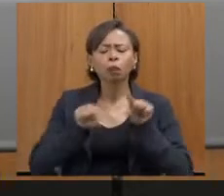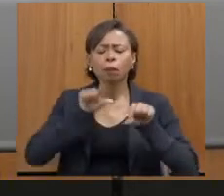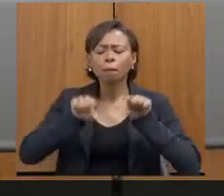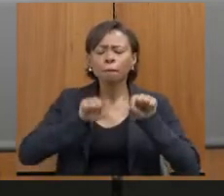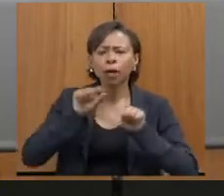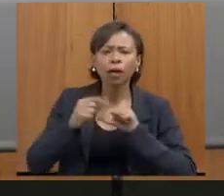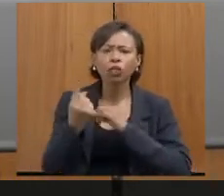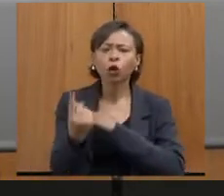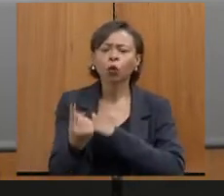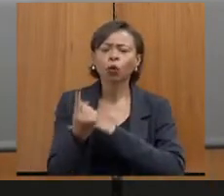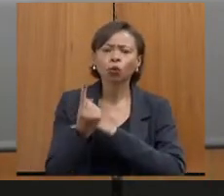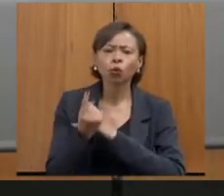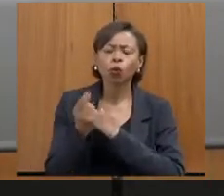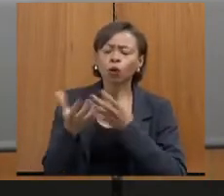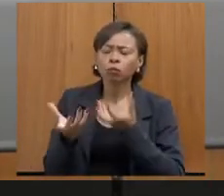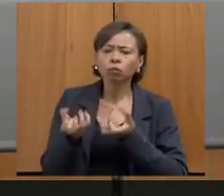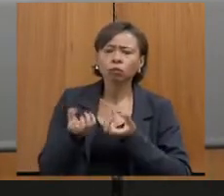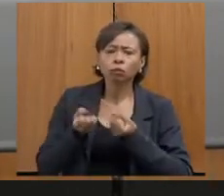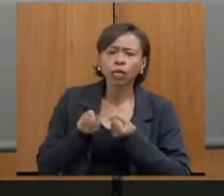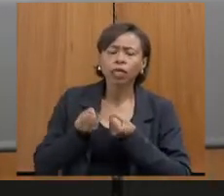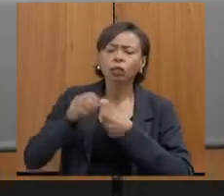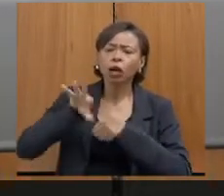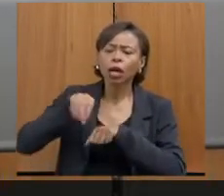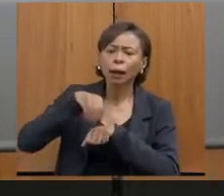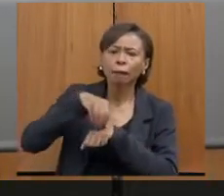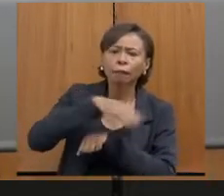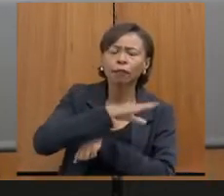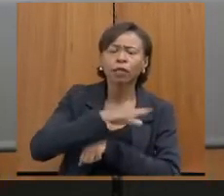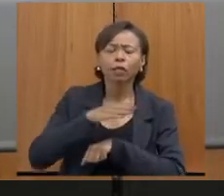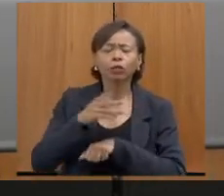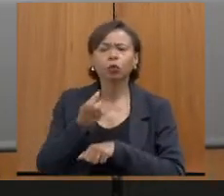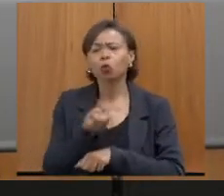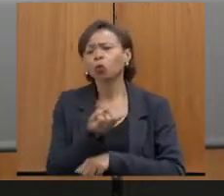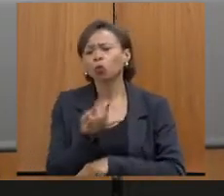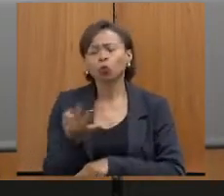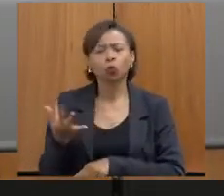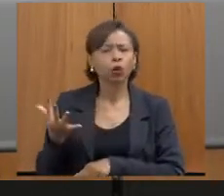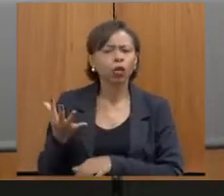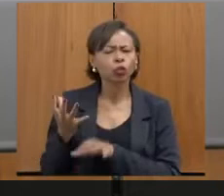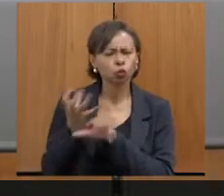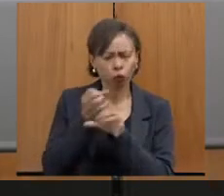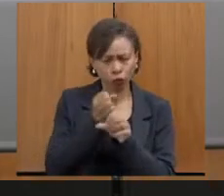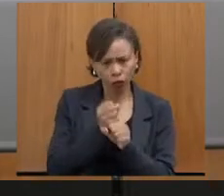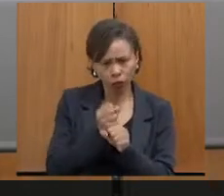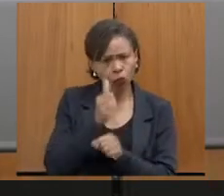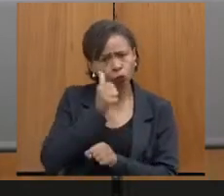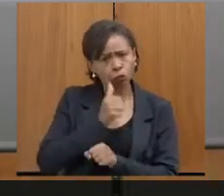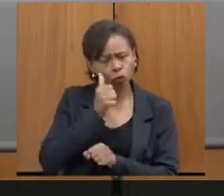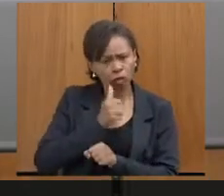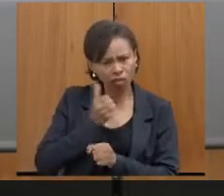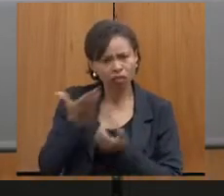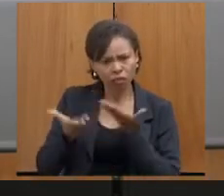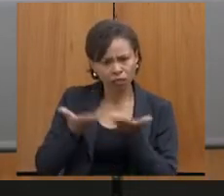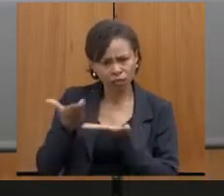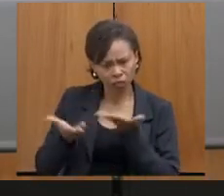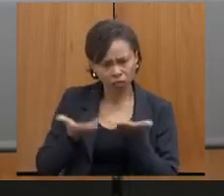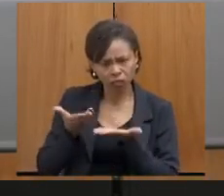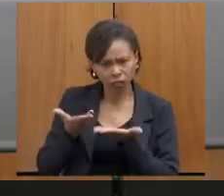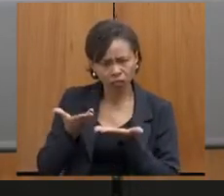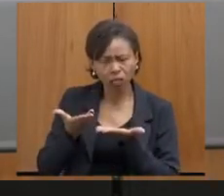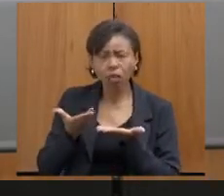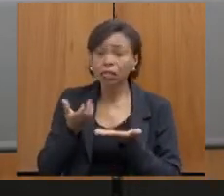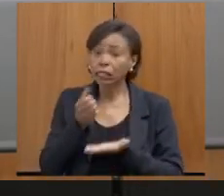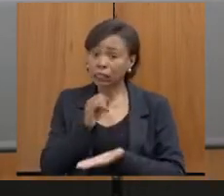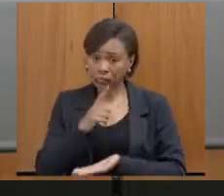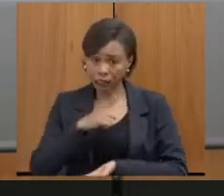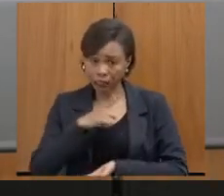acolhimento, encaminhamentos, se esse número reflete o total de mulheres atendidas, se há algum tipo de